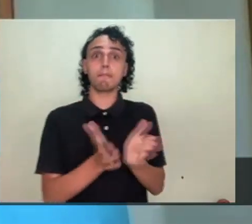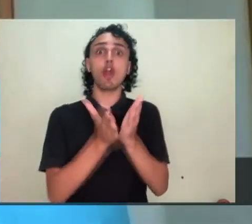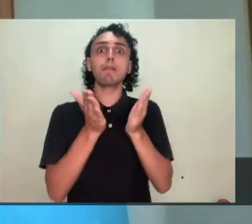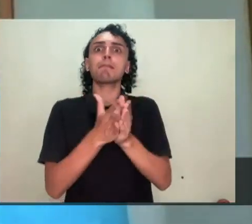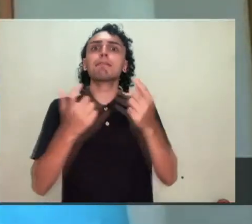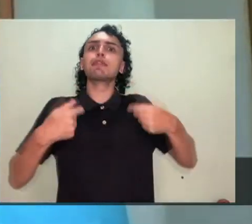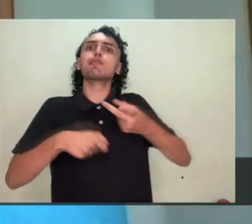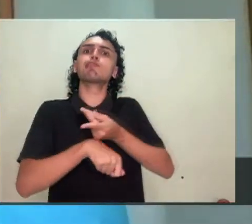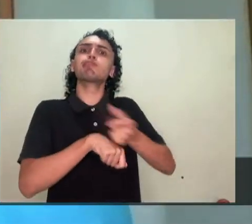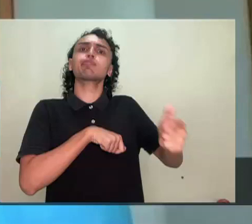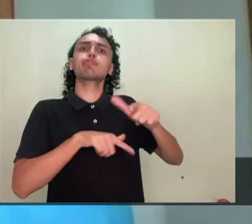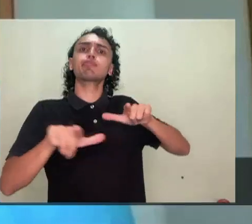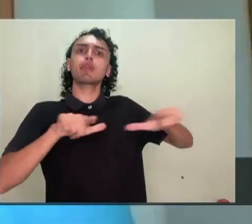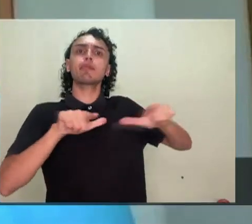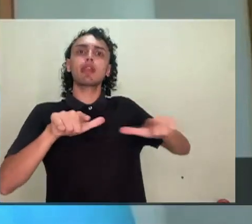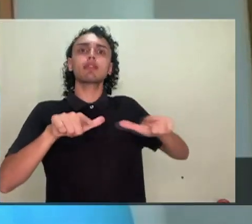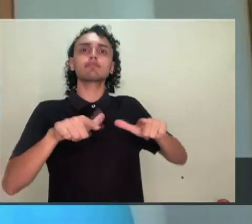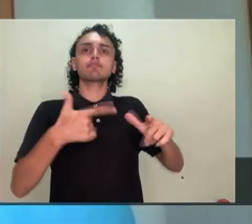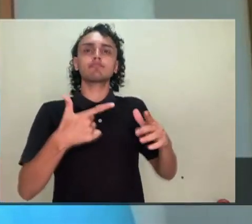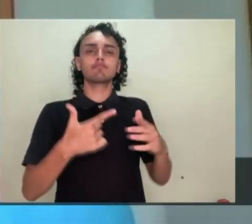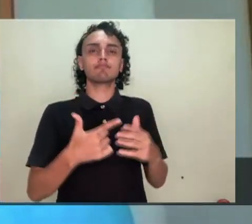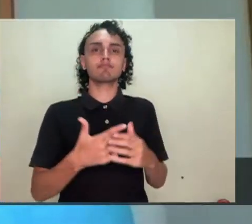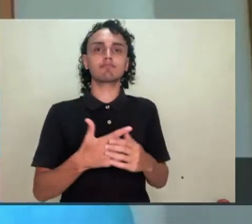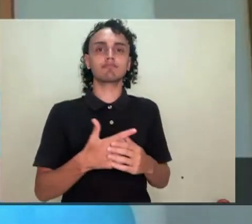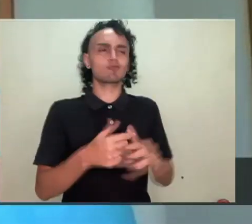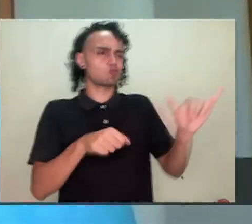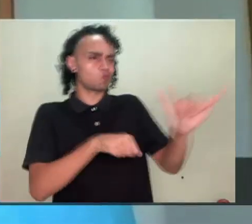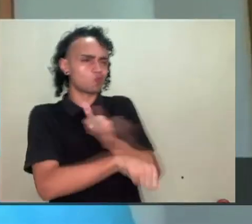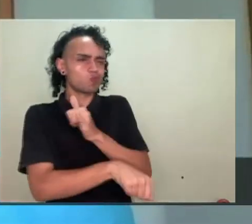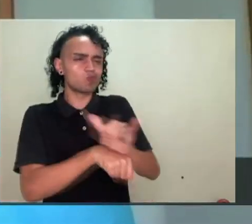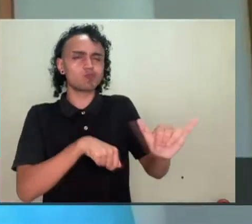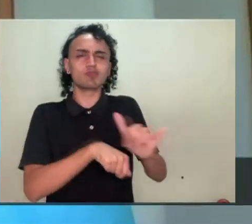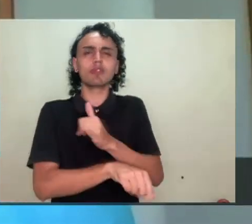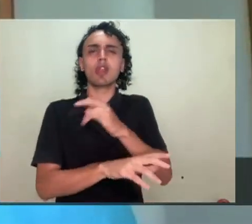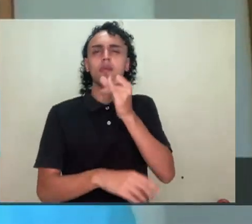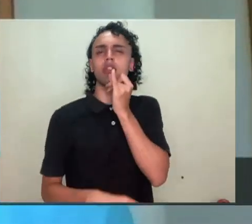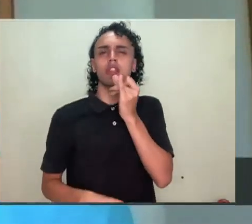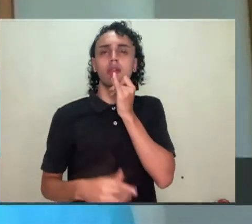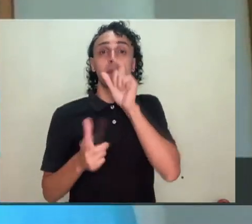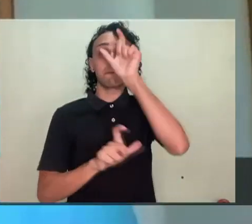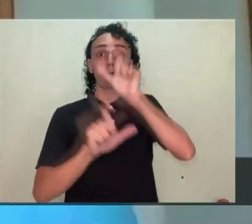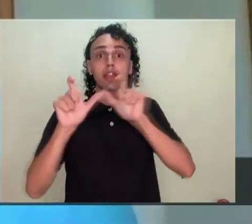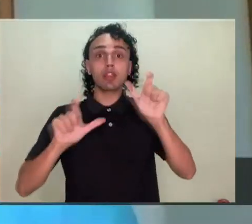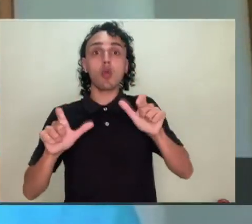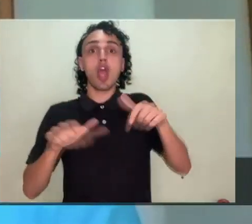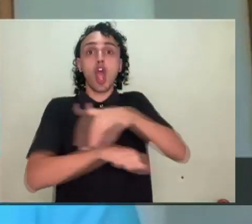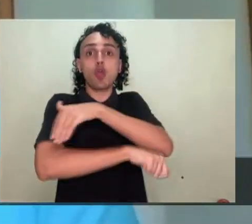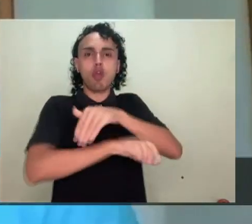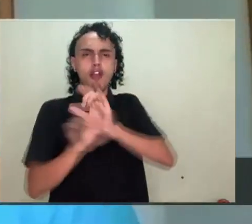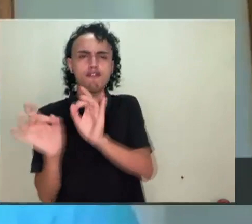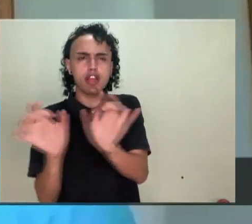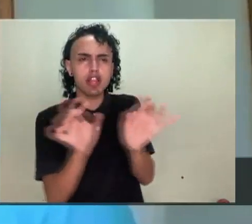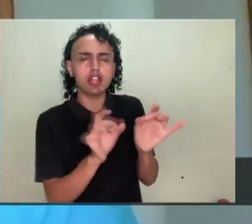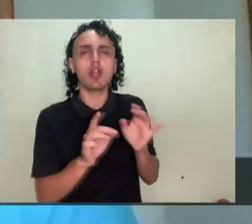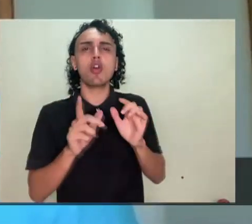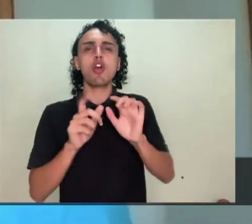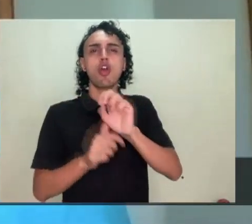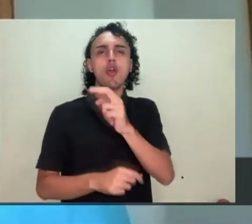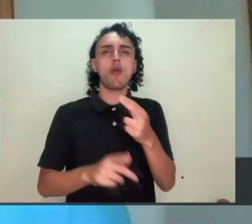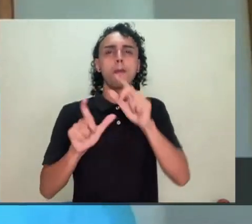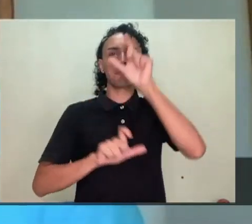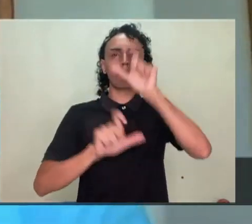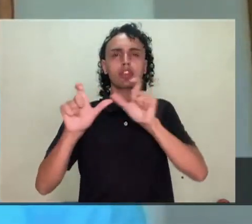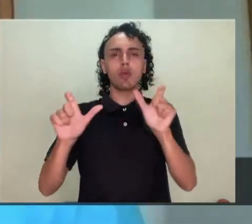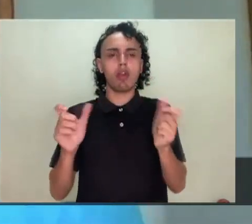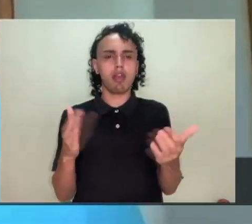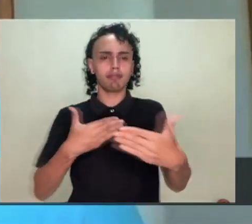que sair à rua para trabalhar para a viração, né? Como o jovem diz, né? Eu tô na minha viração. Tô falando aqui dos ambulantes, tô falando dos empregadores, tô